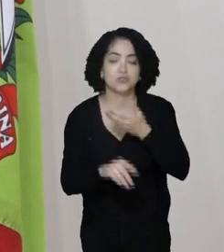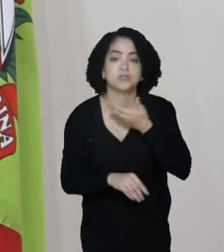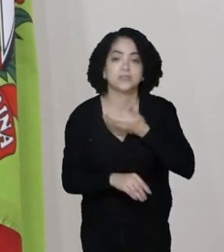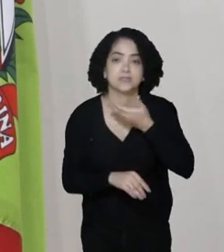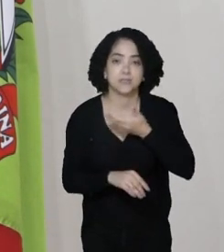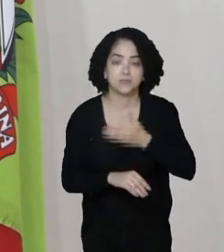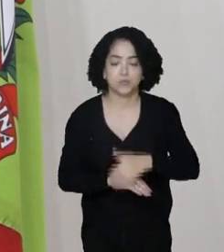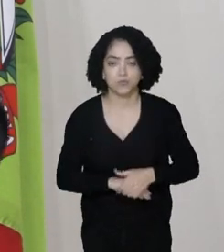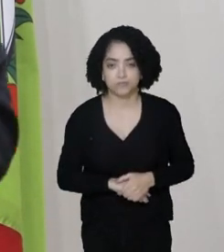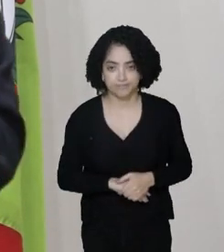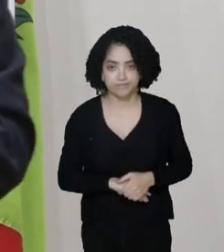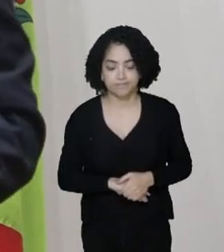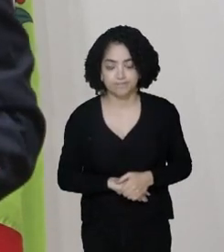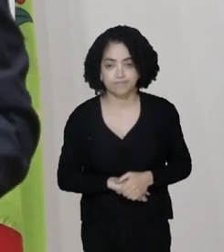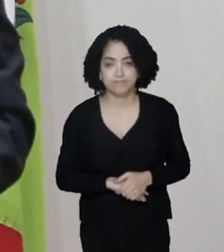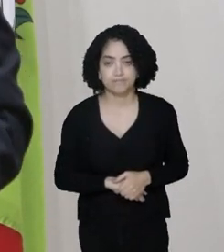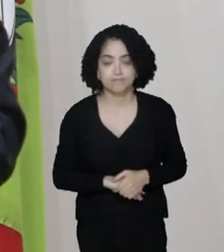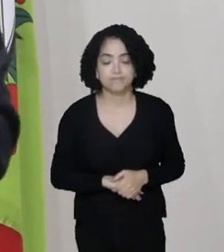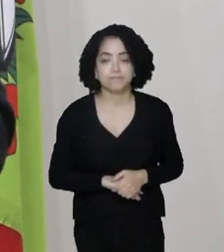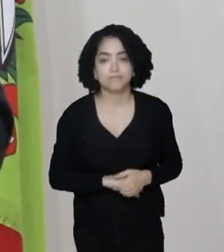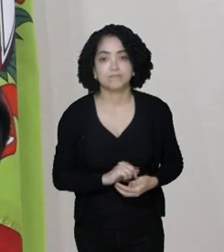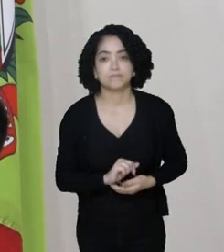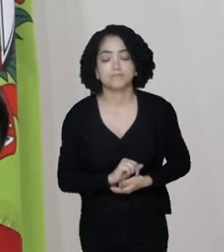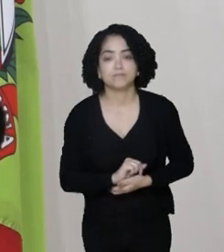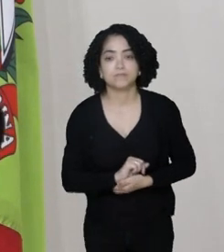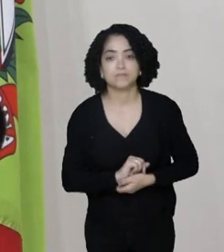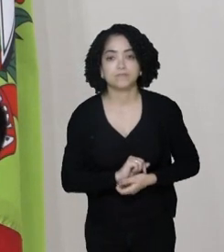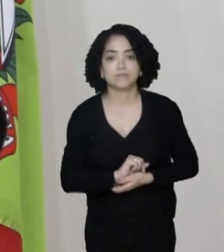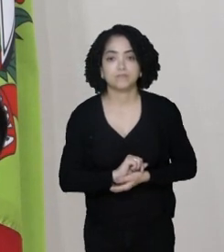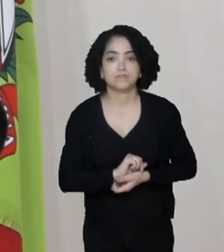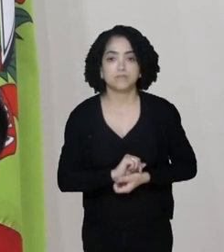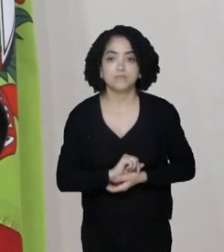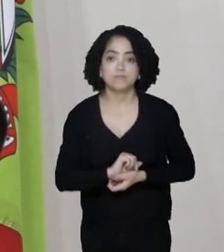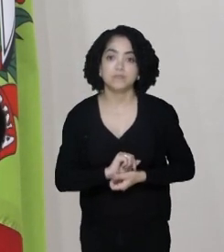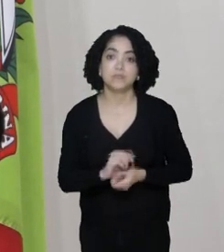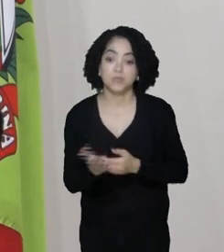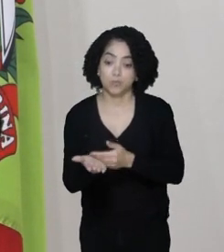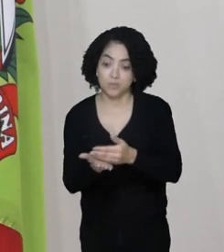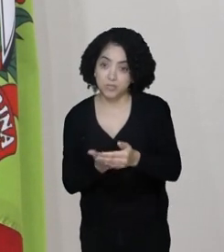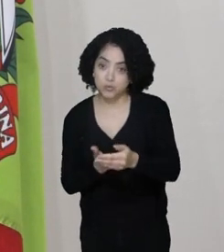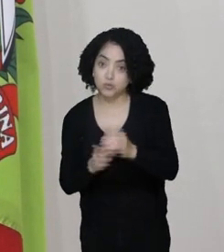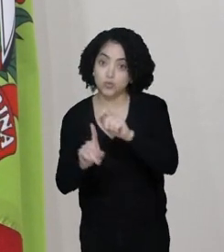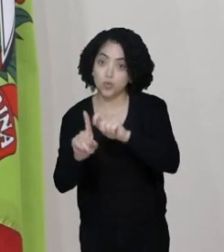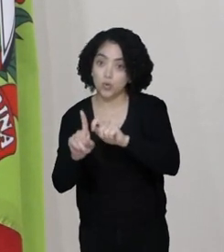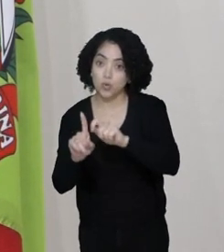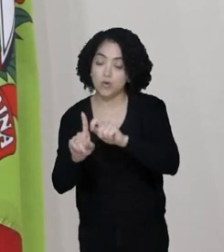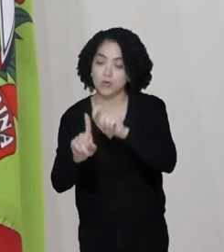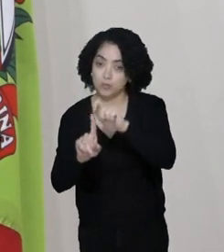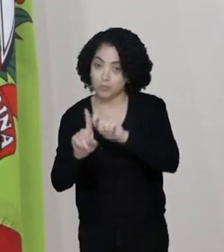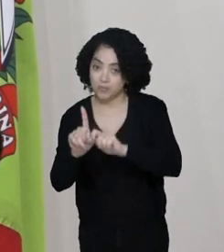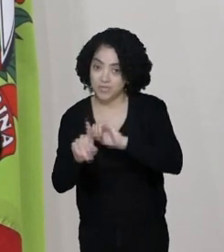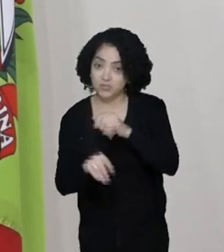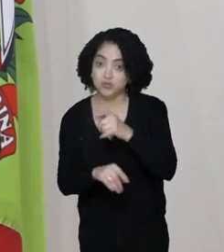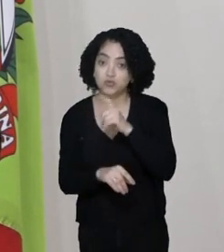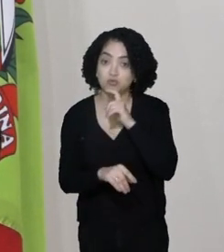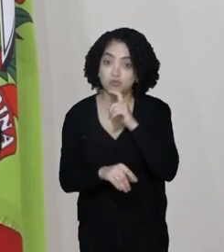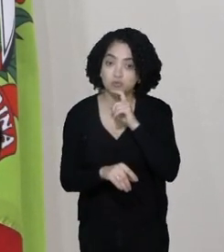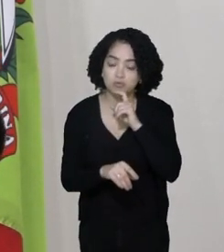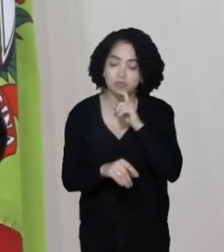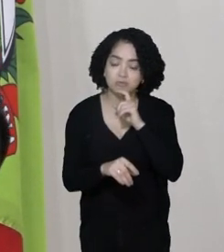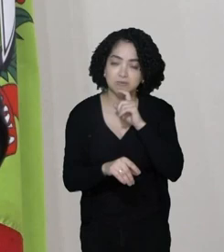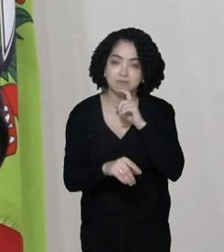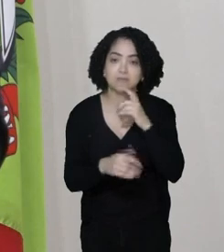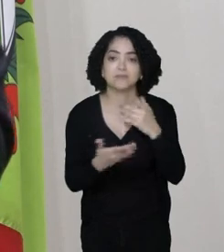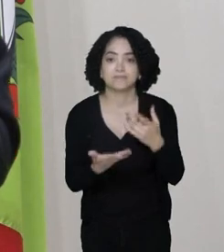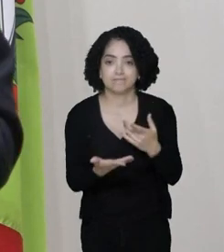16 de dezembro. A coisa começou em julho, está pronto. Nós estamos checando agora aqui,